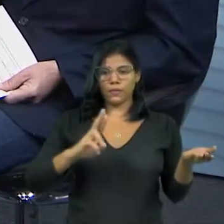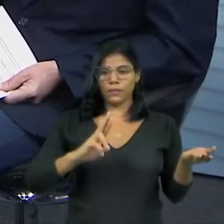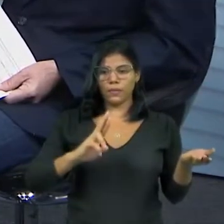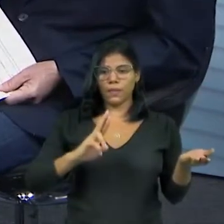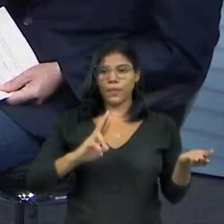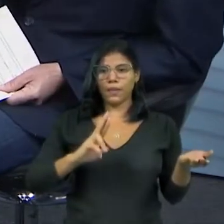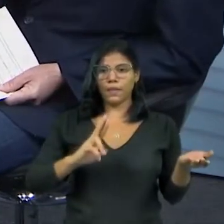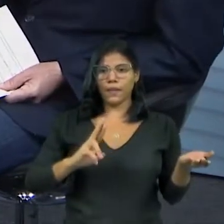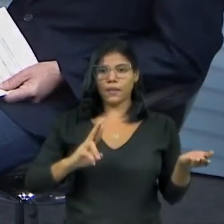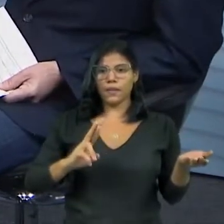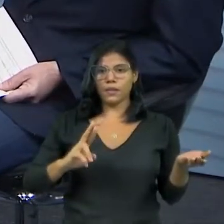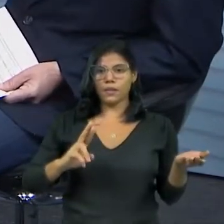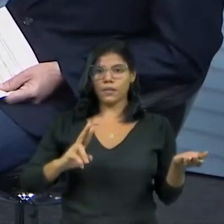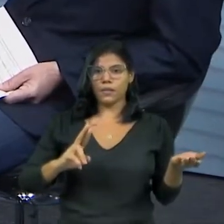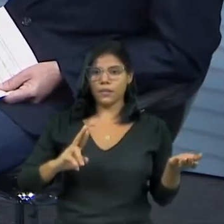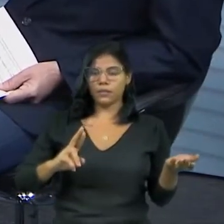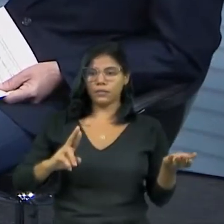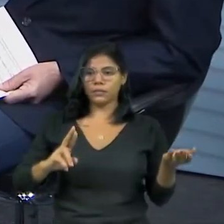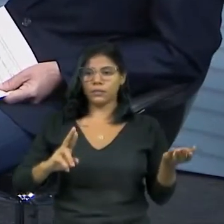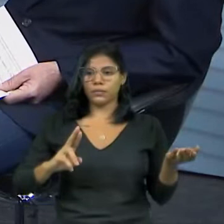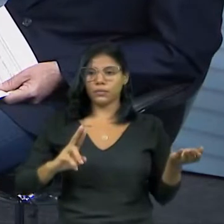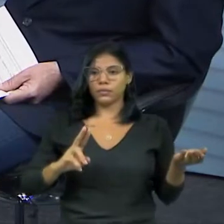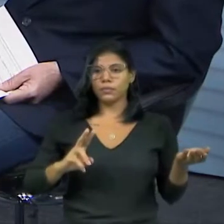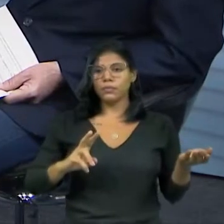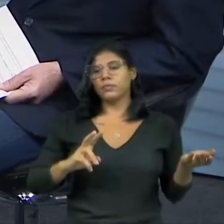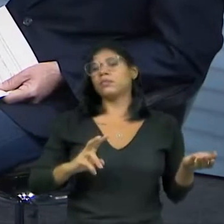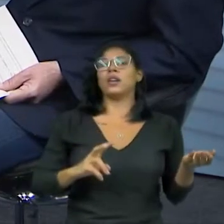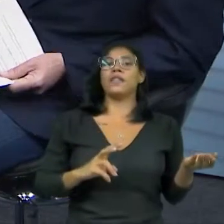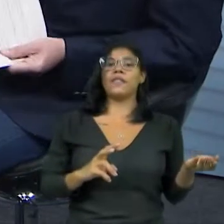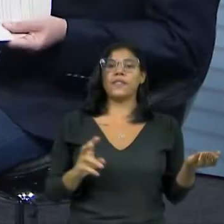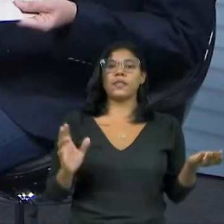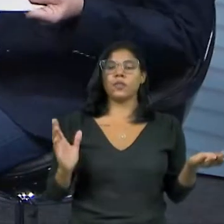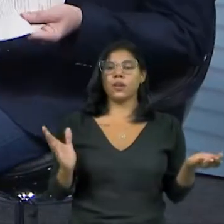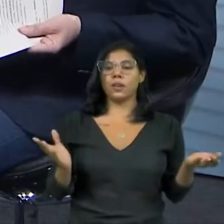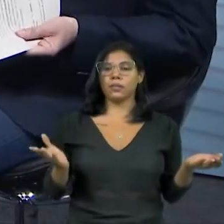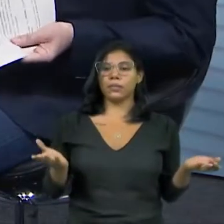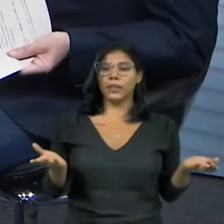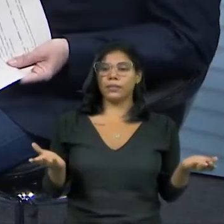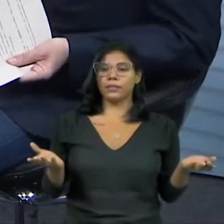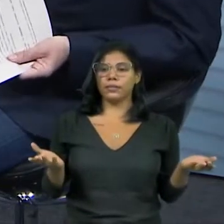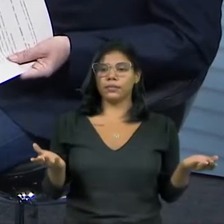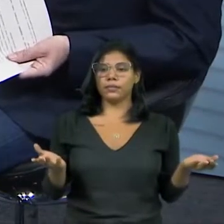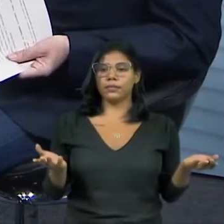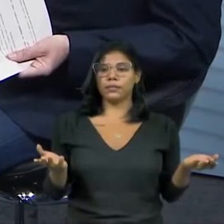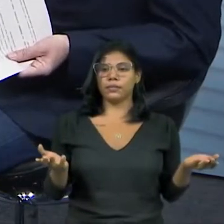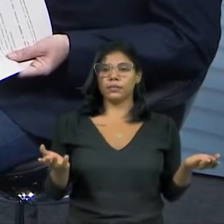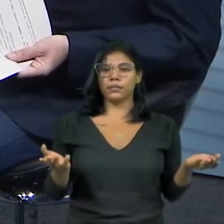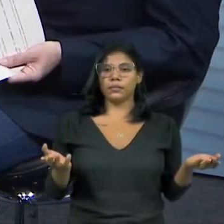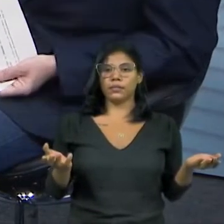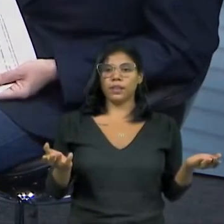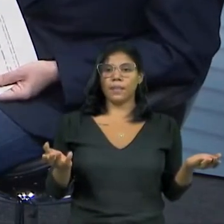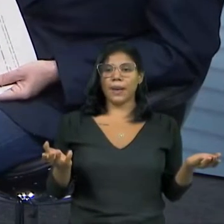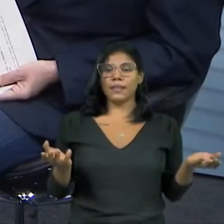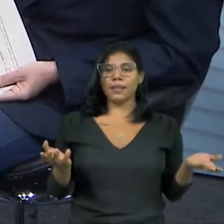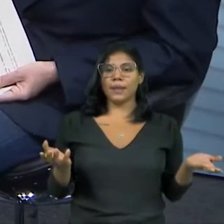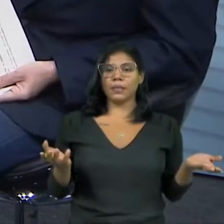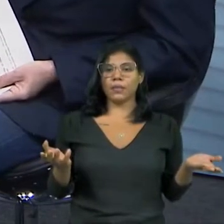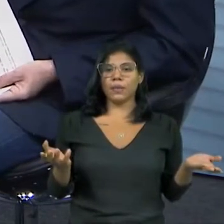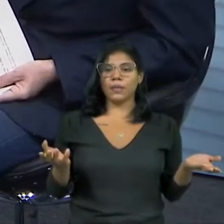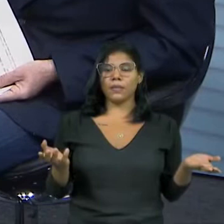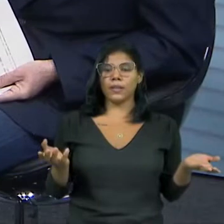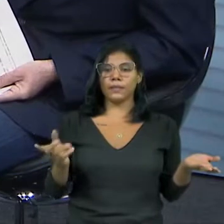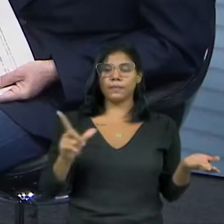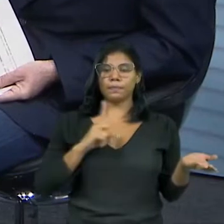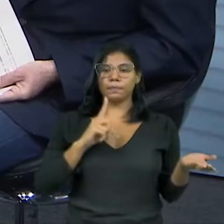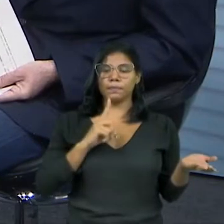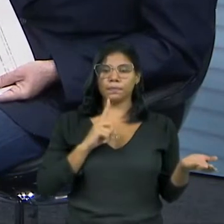mas ele foi um presidente, como nos Estados Unidos. Quer dizer, um cara que foi um presidente dos Estados Unidos, ele é uma instituição dos Estados Unidos. Ele nem candidato mais pode